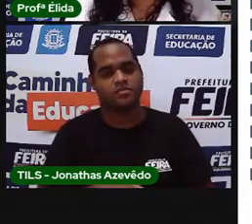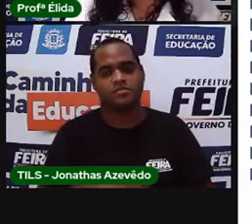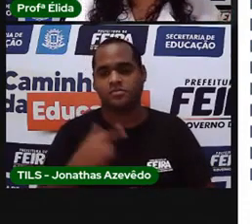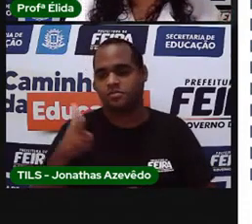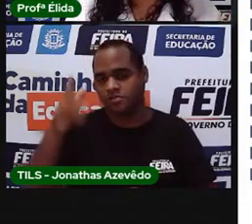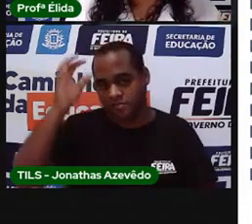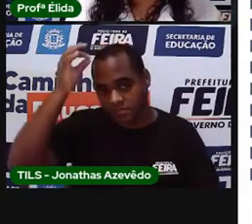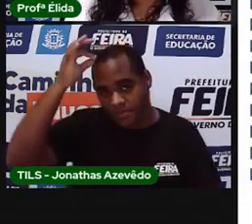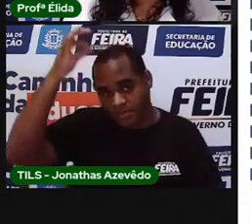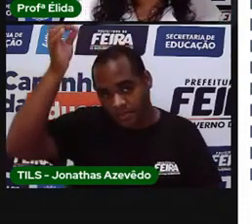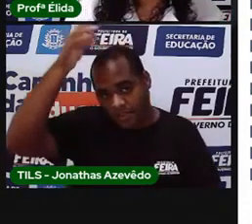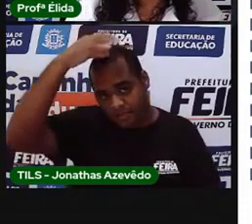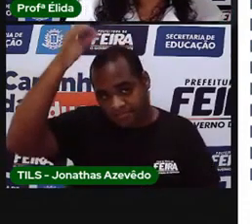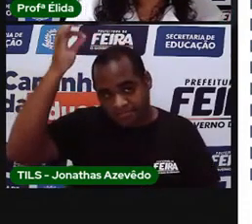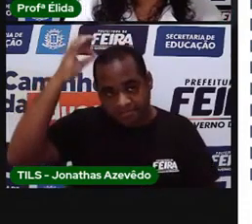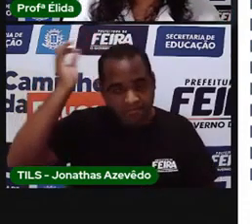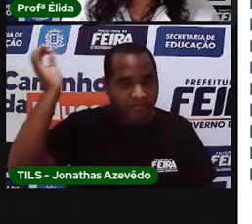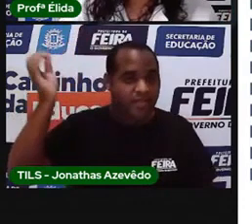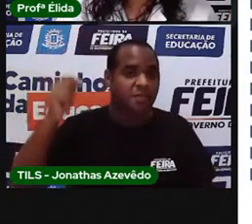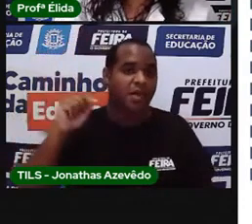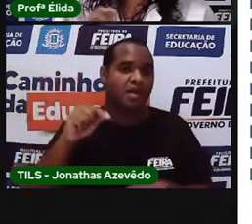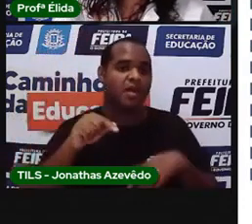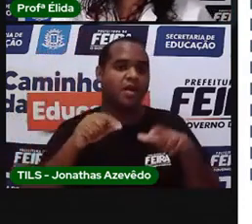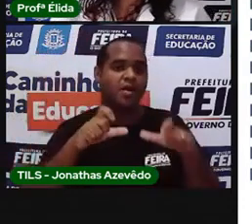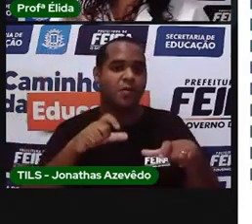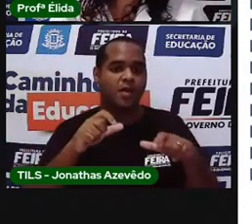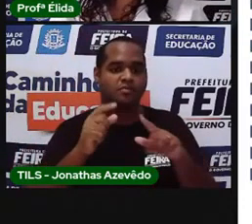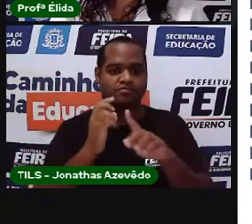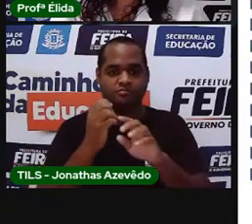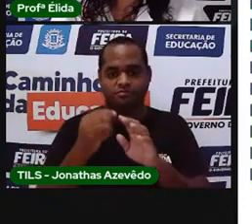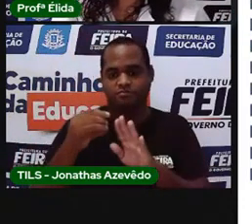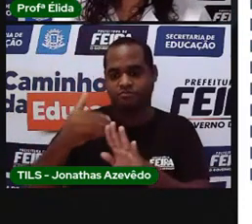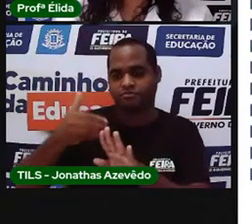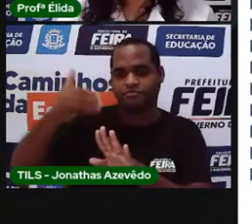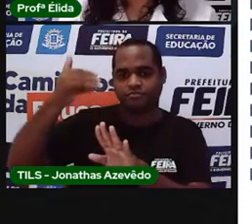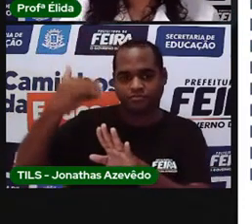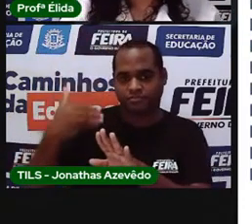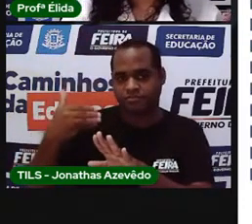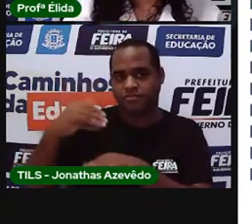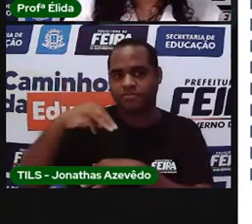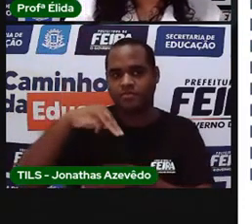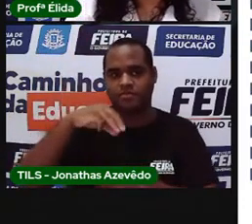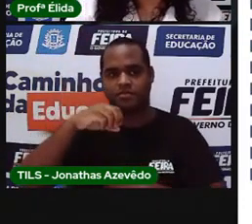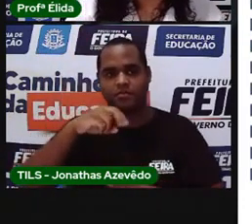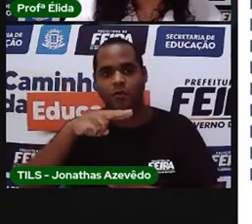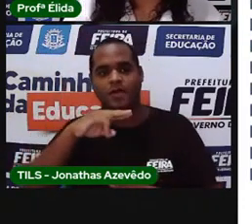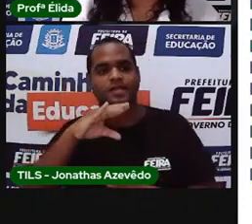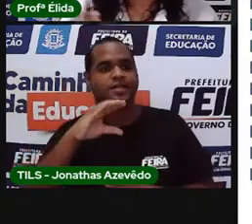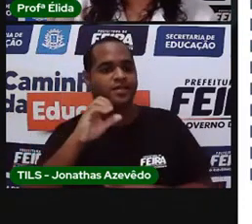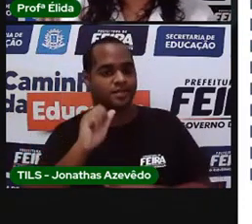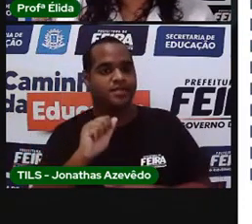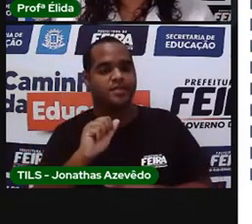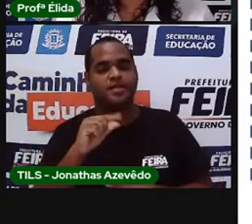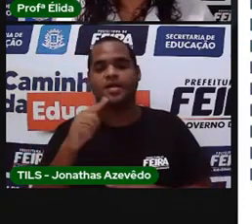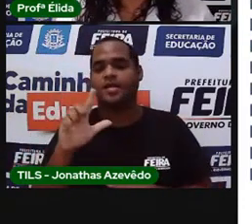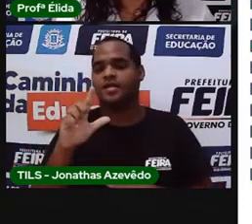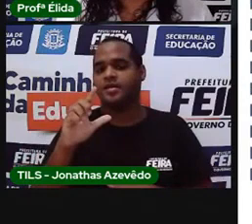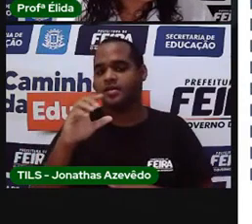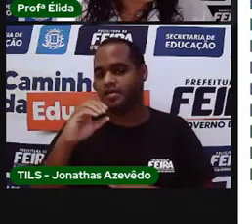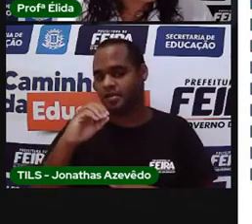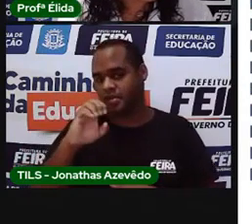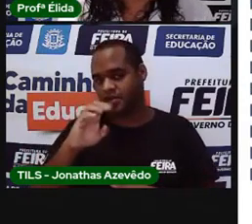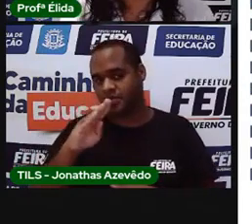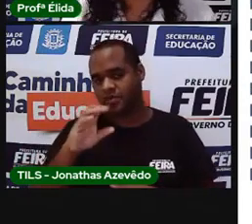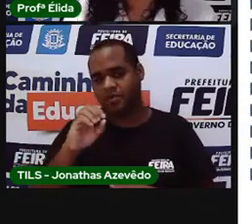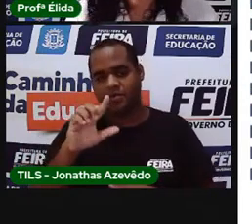Cebolinha. Cebolinha está atrás da Mônica. Se Cebolinha está atrás da